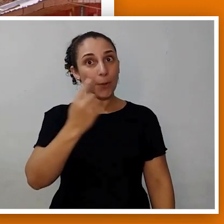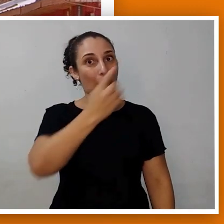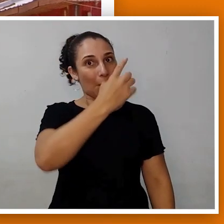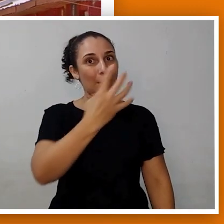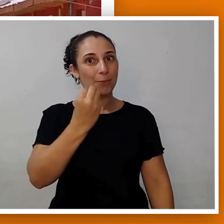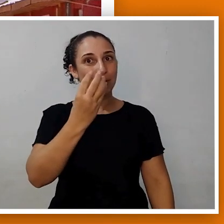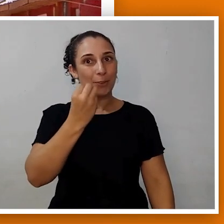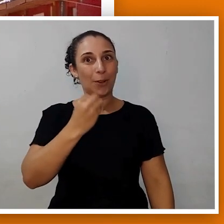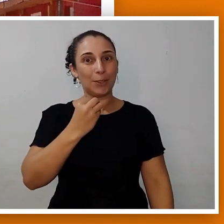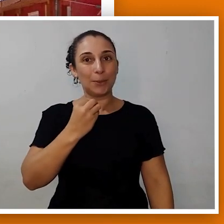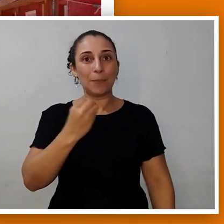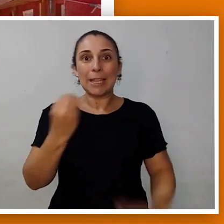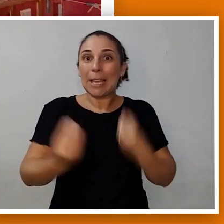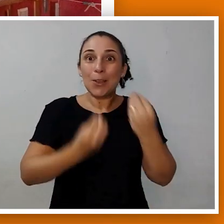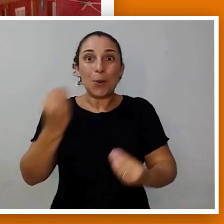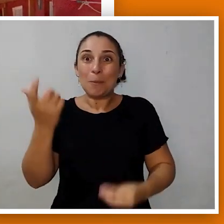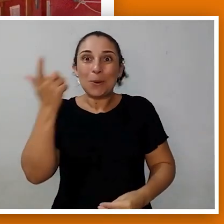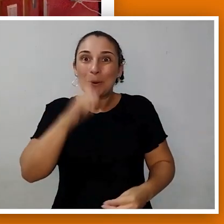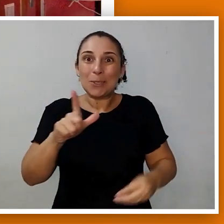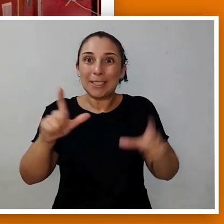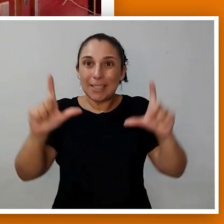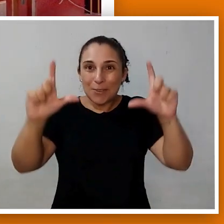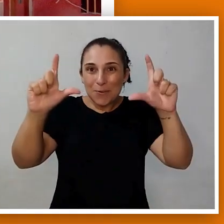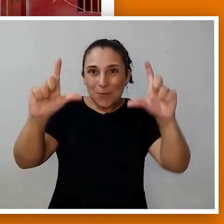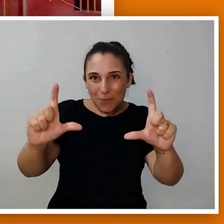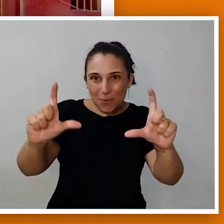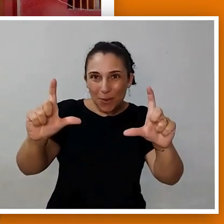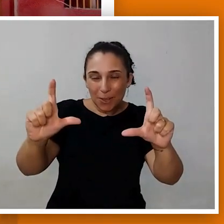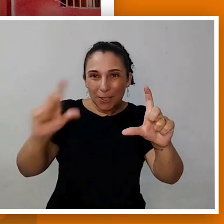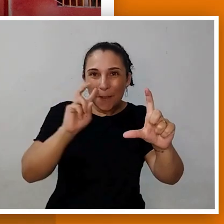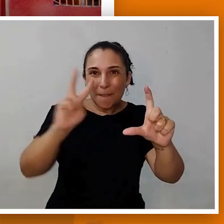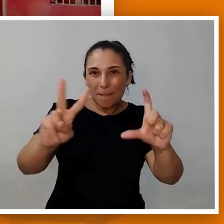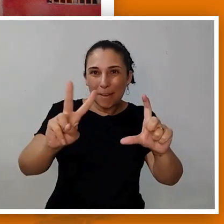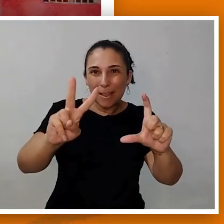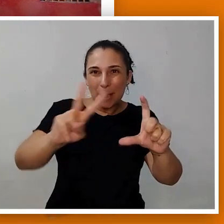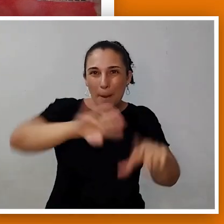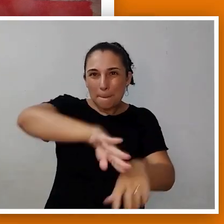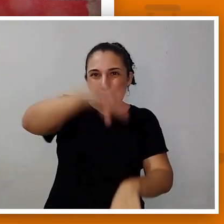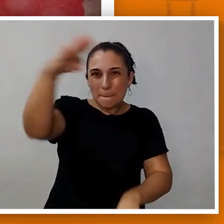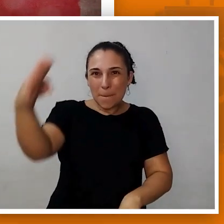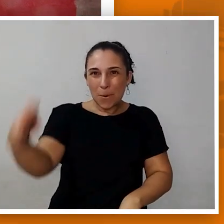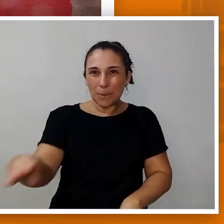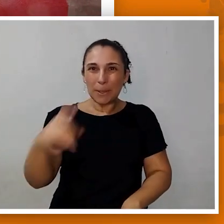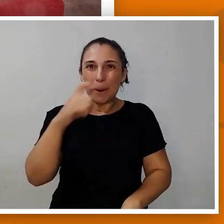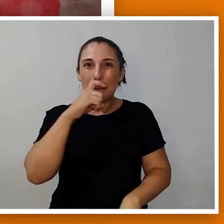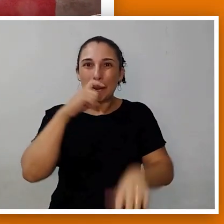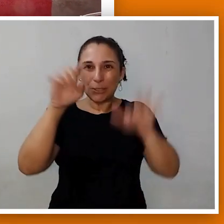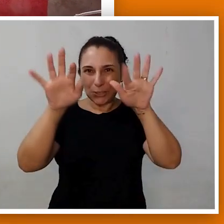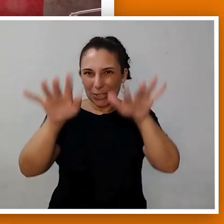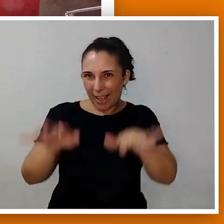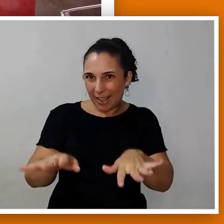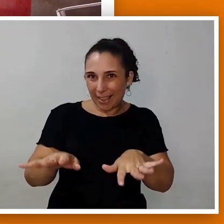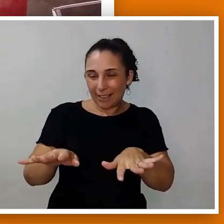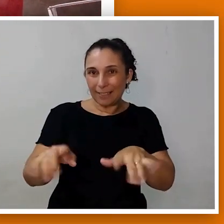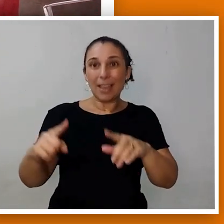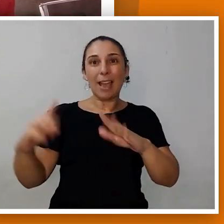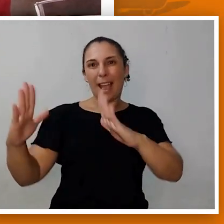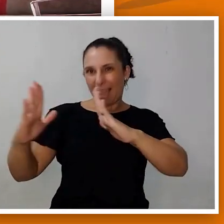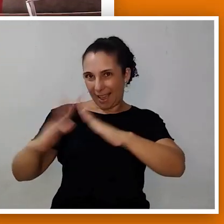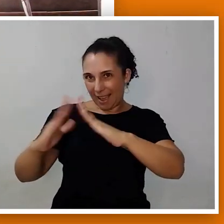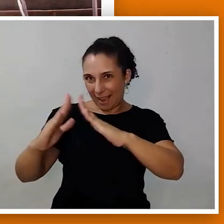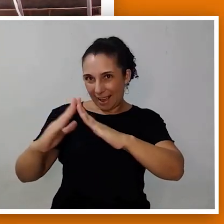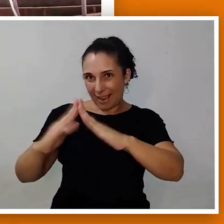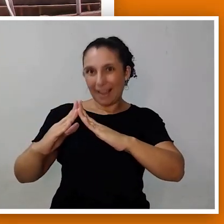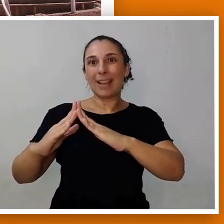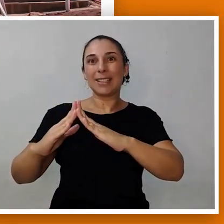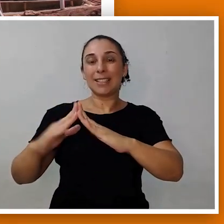Olha aí, pessoal, para conseguir esse enquadramento pegando as montanhas de neve lá no fundo, pegando essa cabana aí do lado